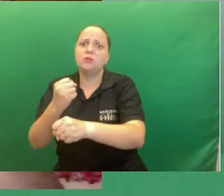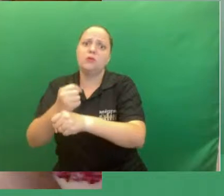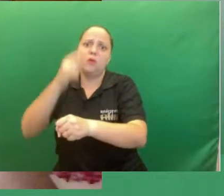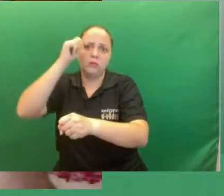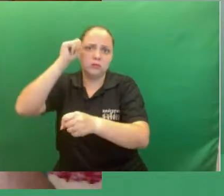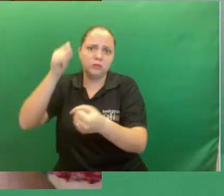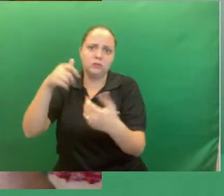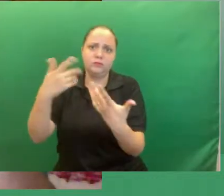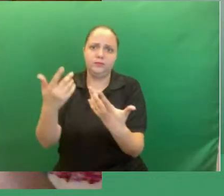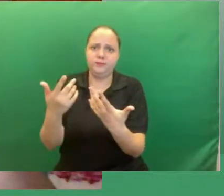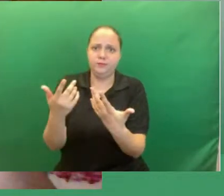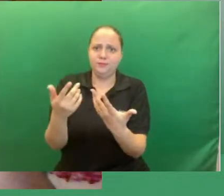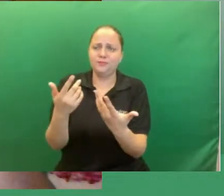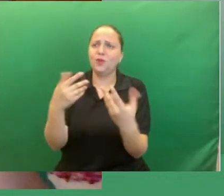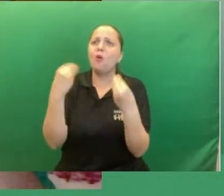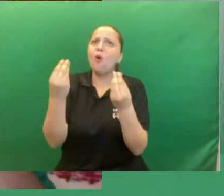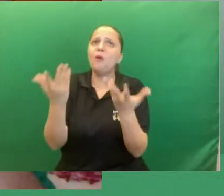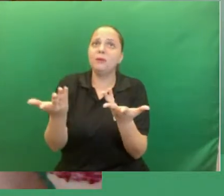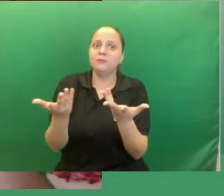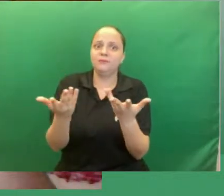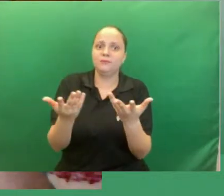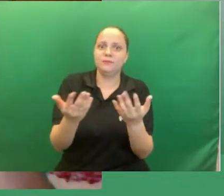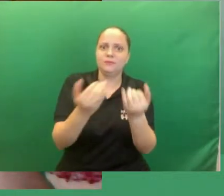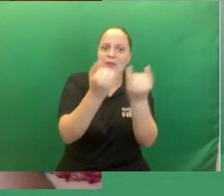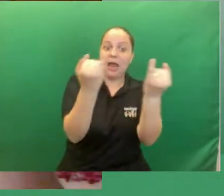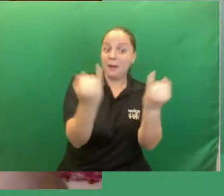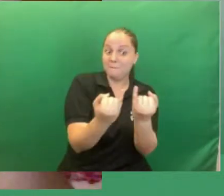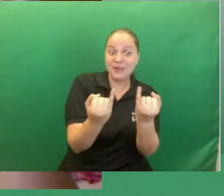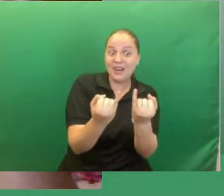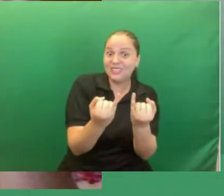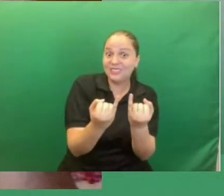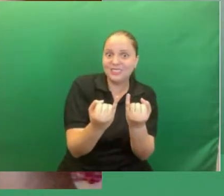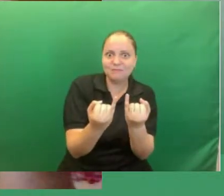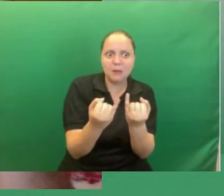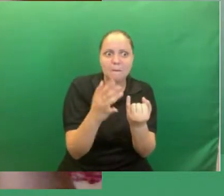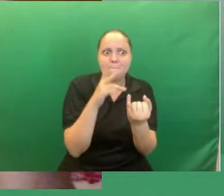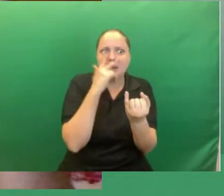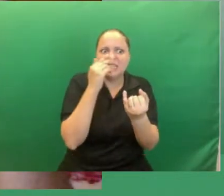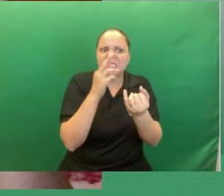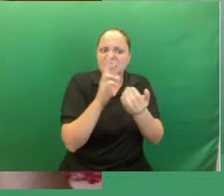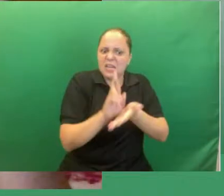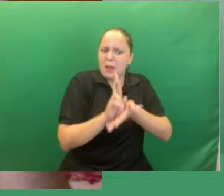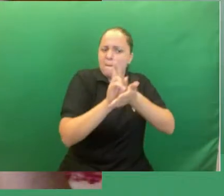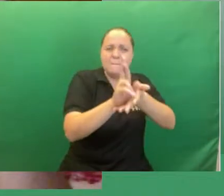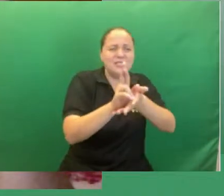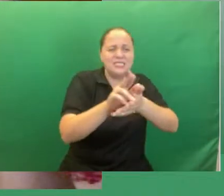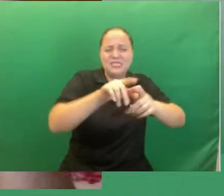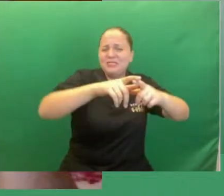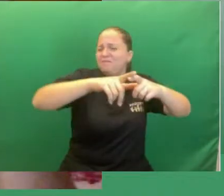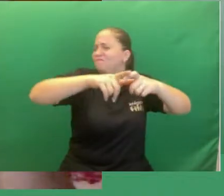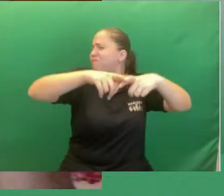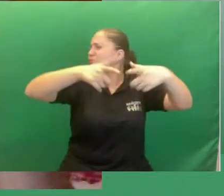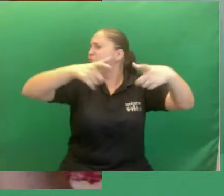imagem ela fala mais que mil palavras uma imagem seja ela fotográfica seja ela uma imagem artística uma